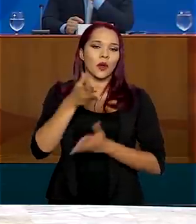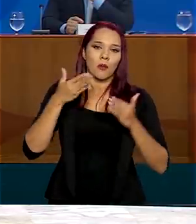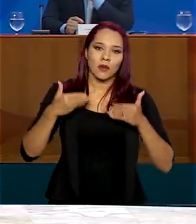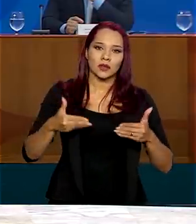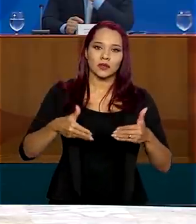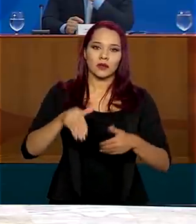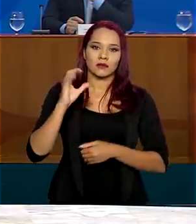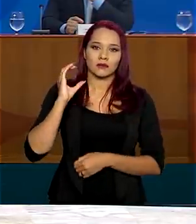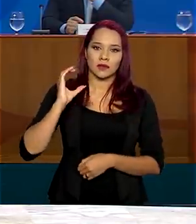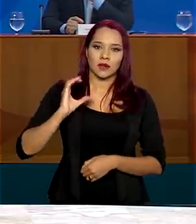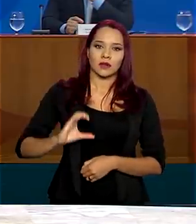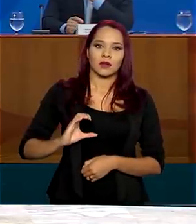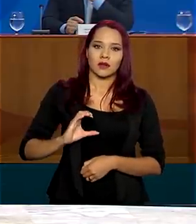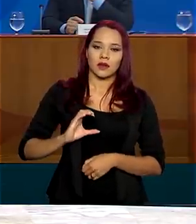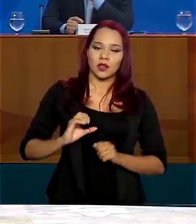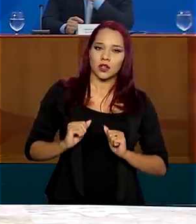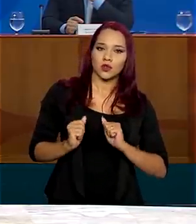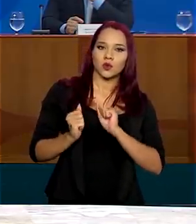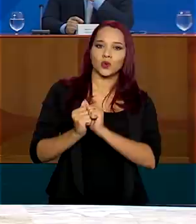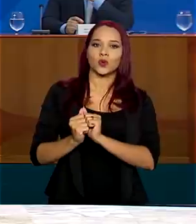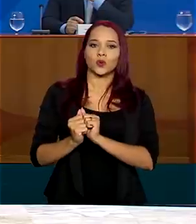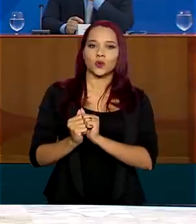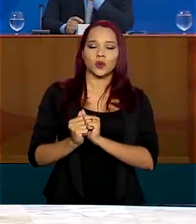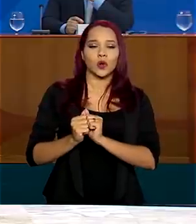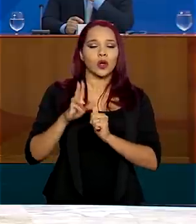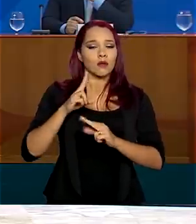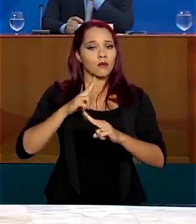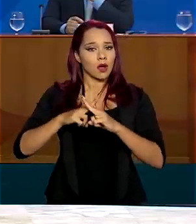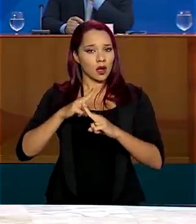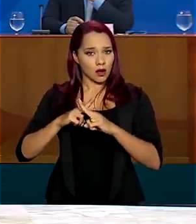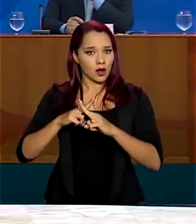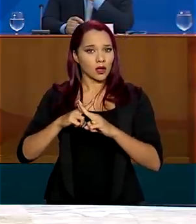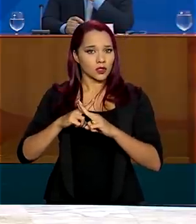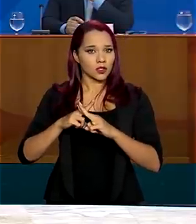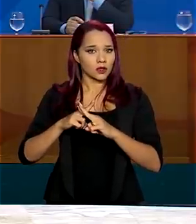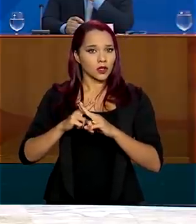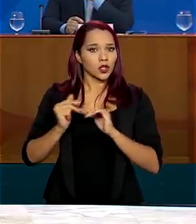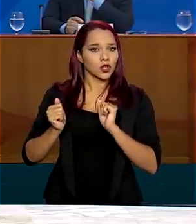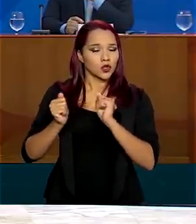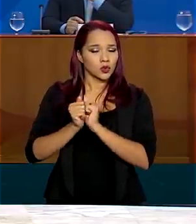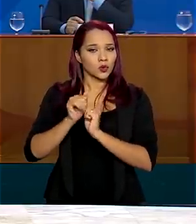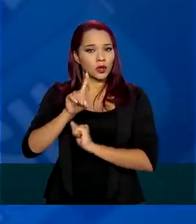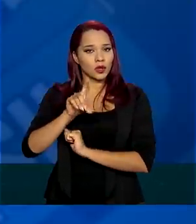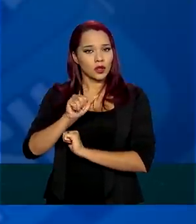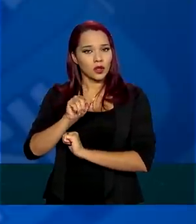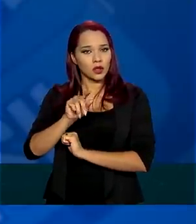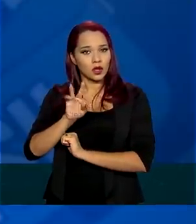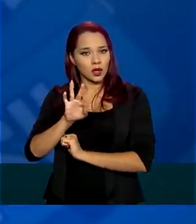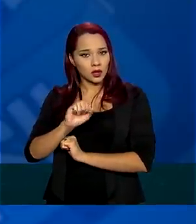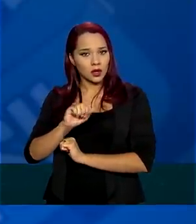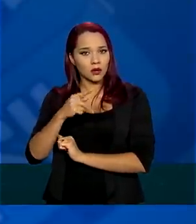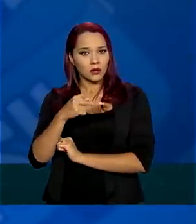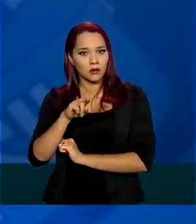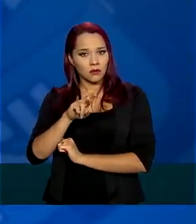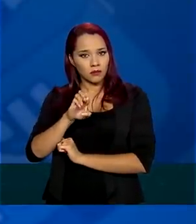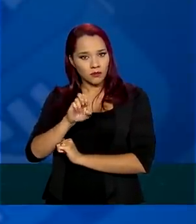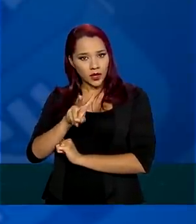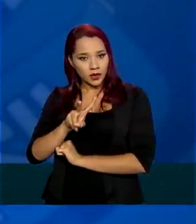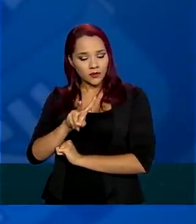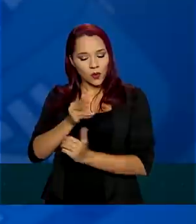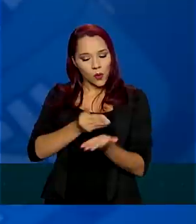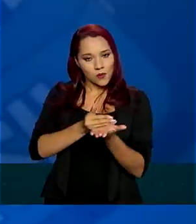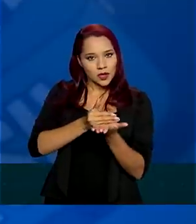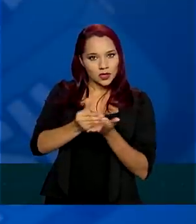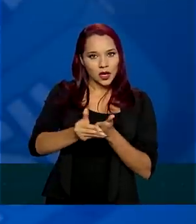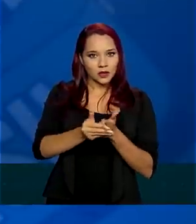Cidadania que, juntamente com a Caixa Federal e com a Dataprev, iniciasse um programa